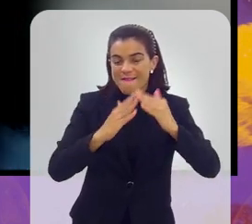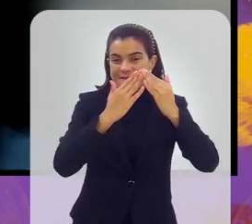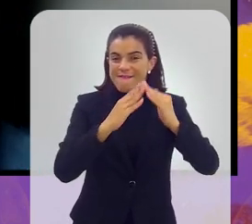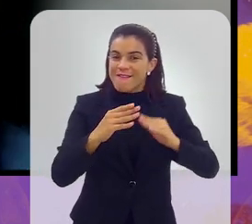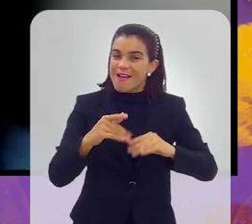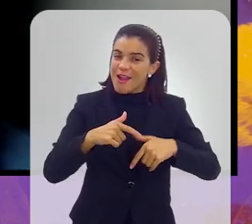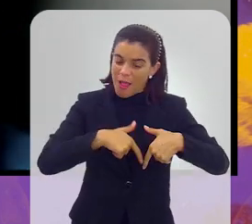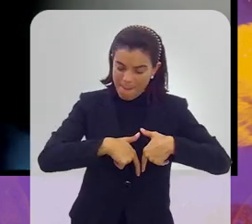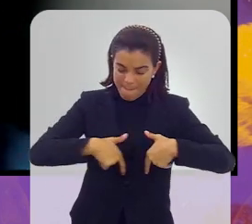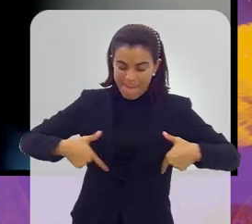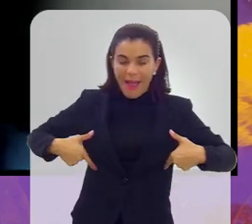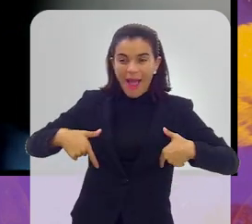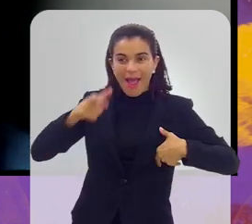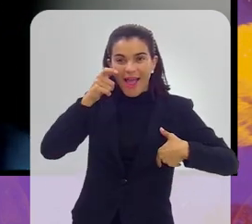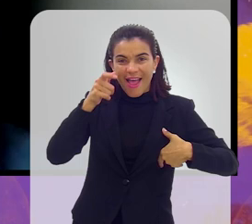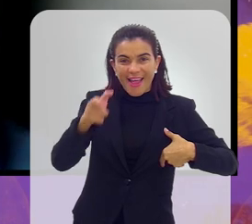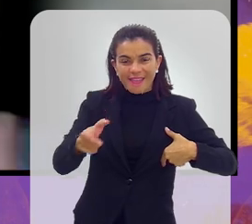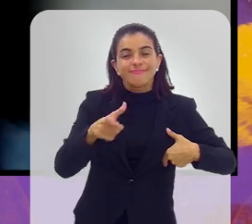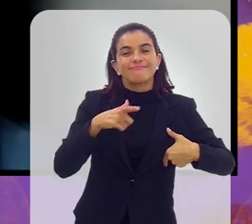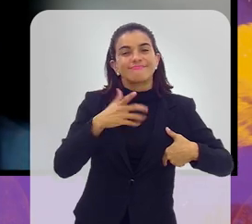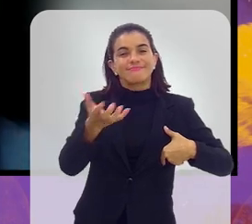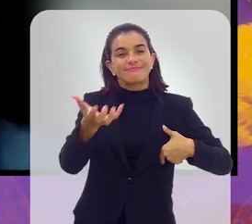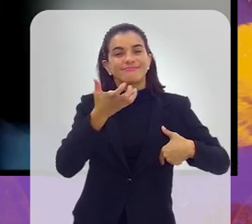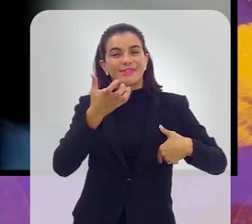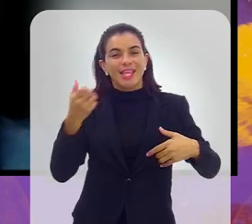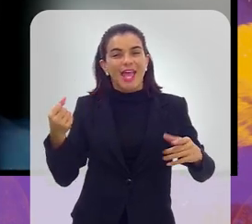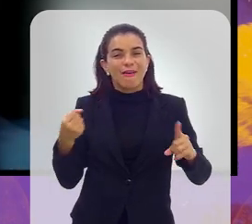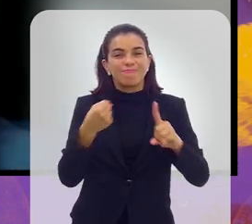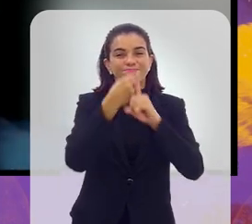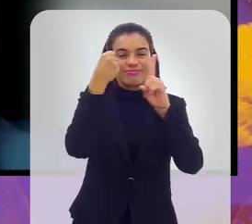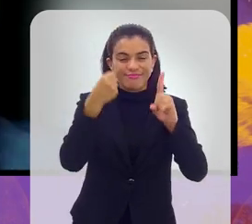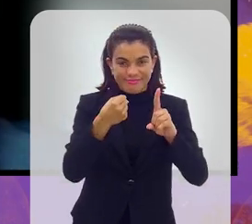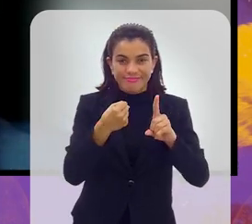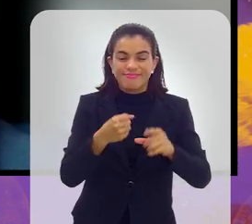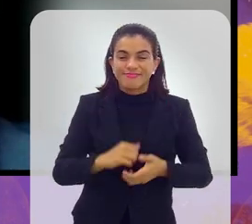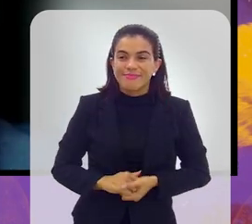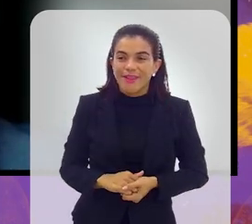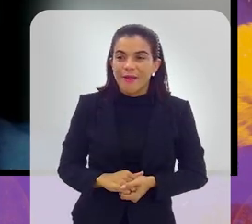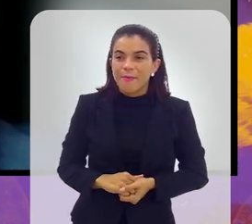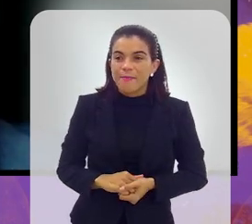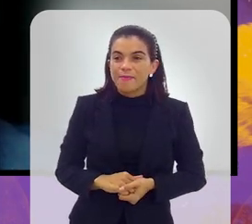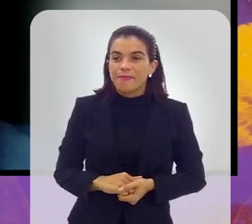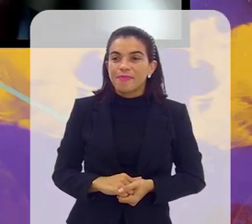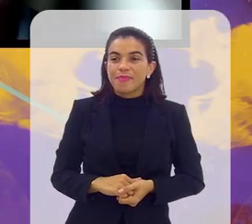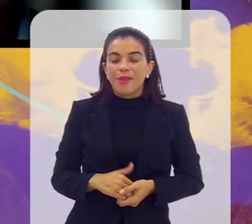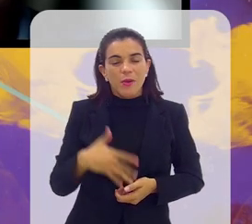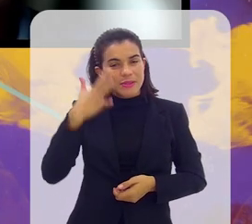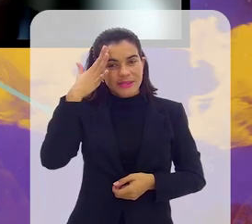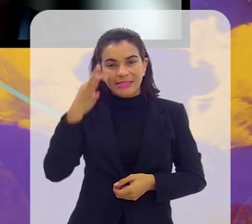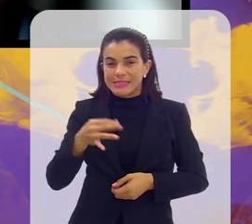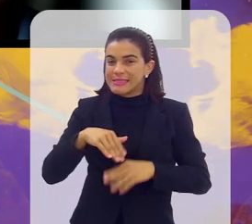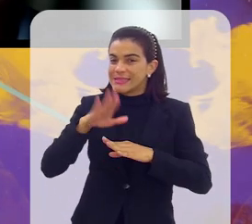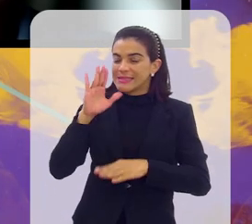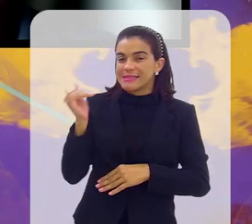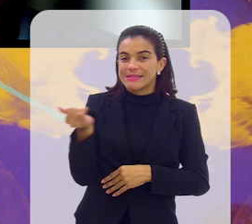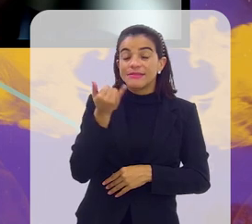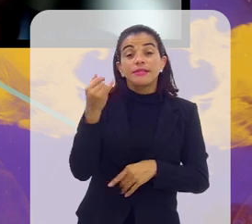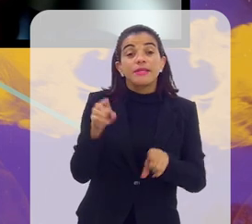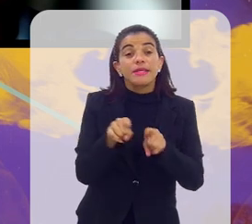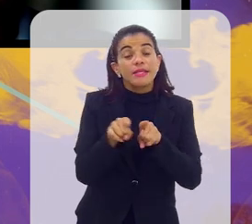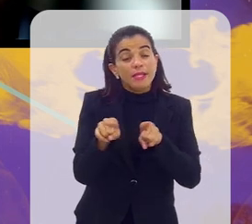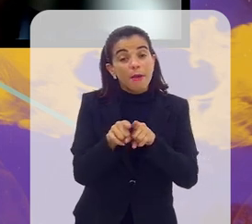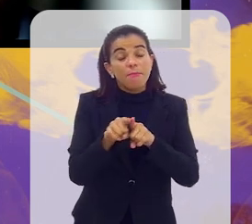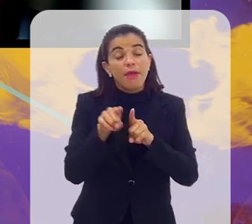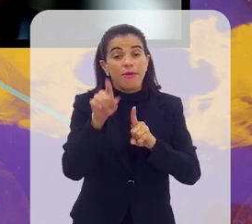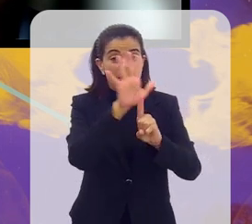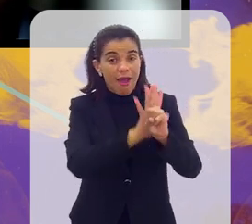se interessam e têm o seu desejo de impactar essas pessoas positivamente. Com certeza, isso é o mais importante, como